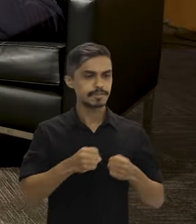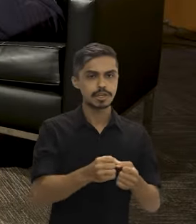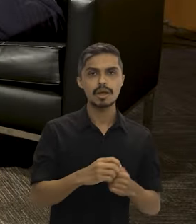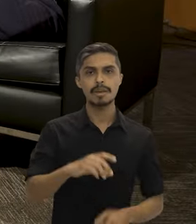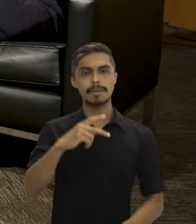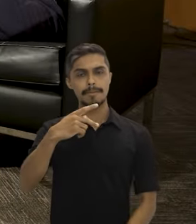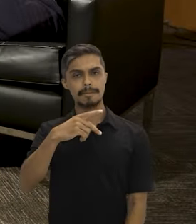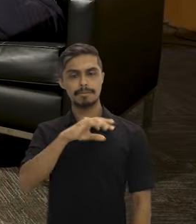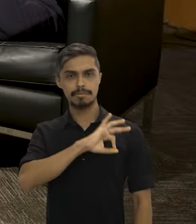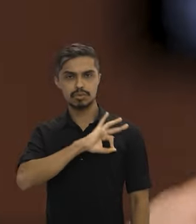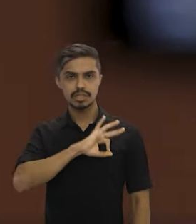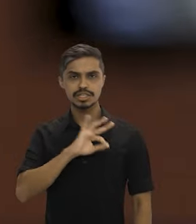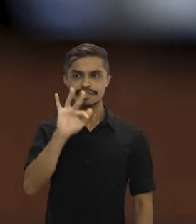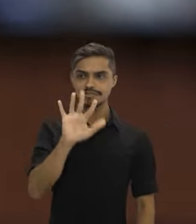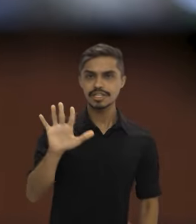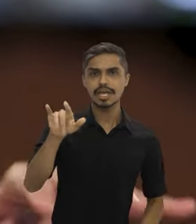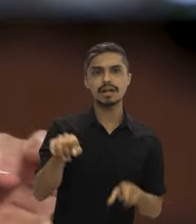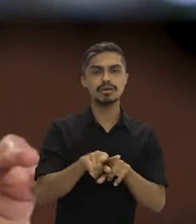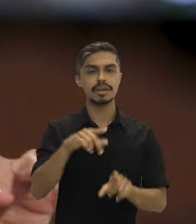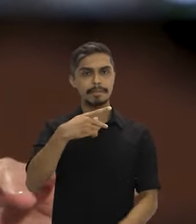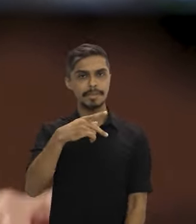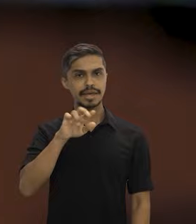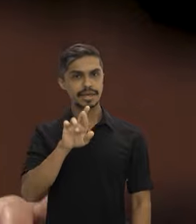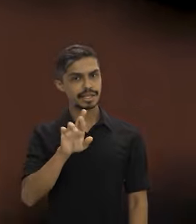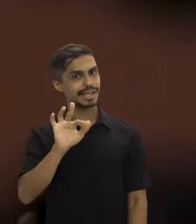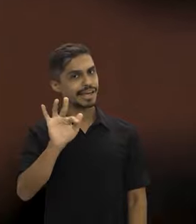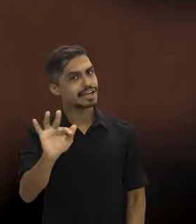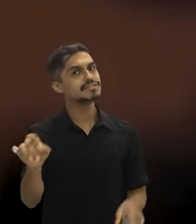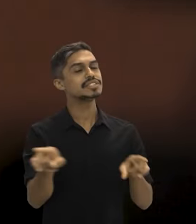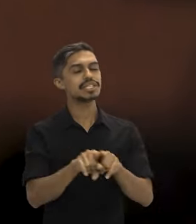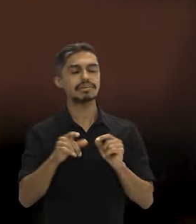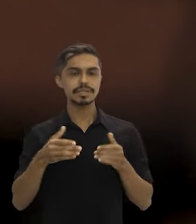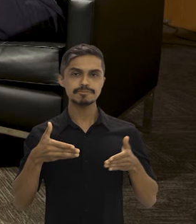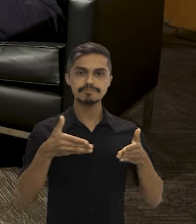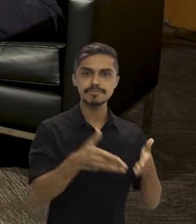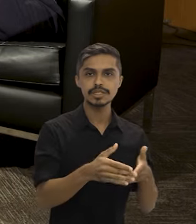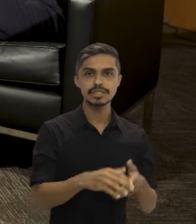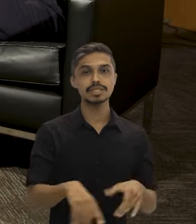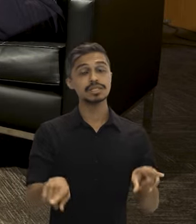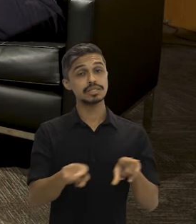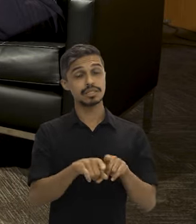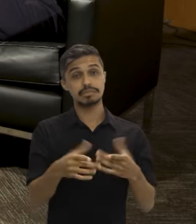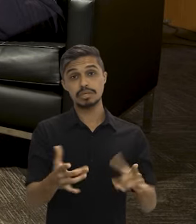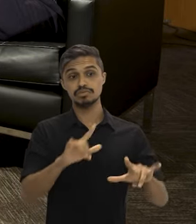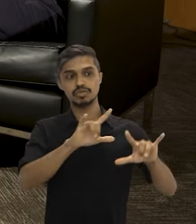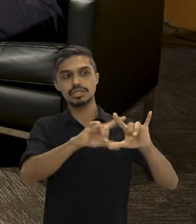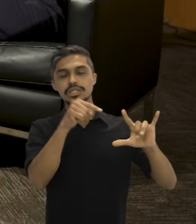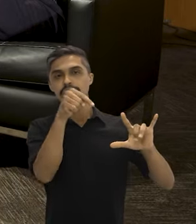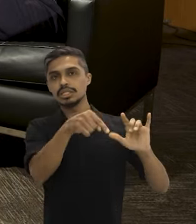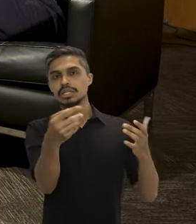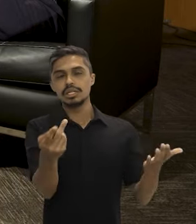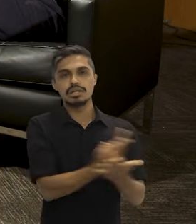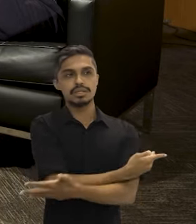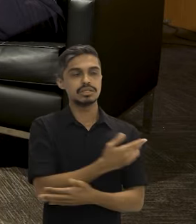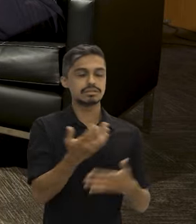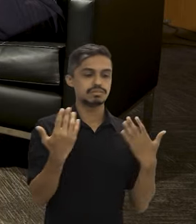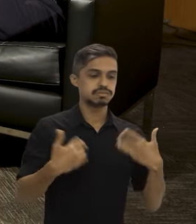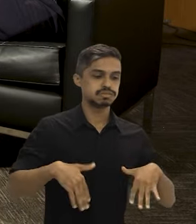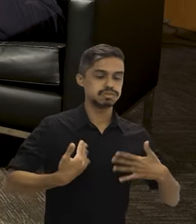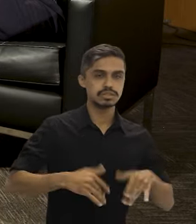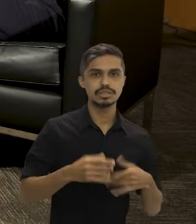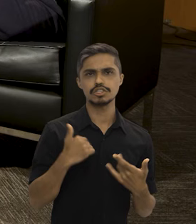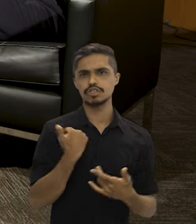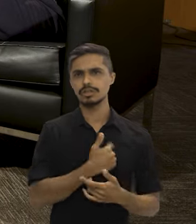Rodoviária, um conjunto de ações, os governos estaduais, toda uma ação, e agora, com o crime organizado na Amazônia, exige que a gente